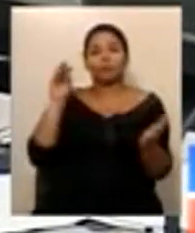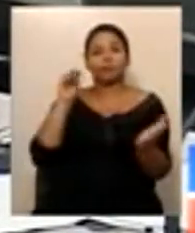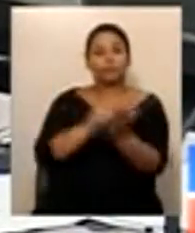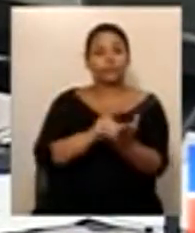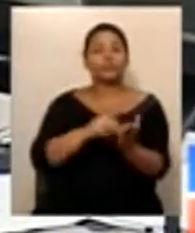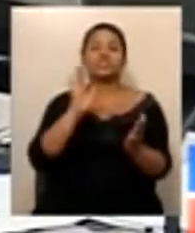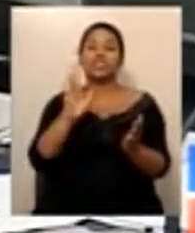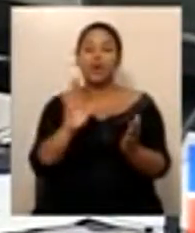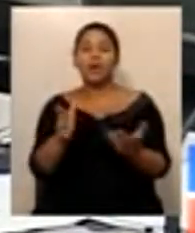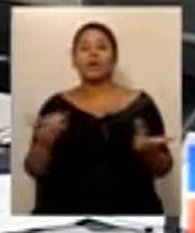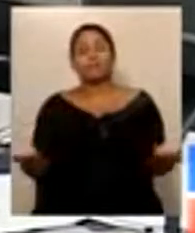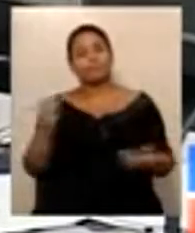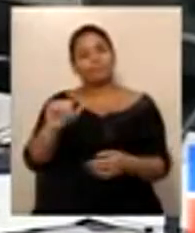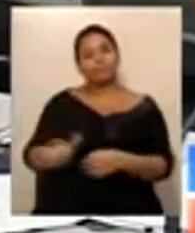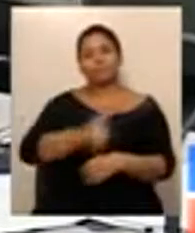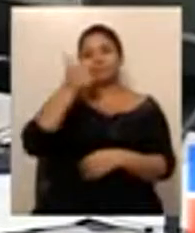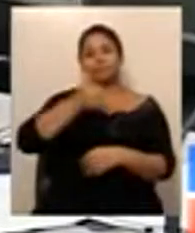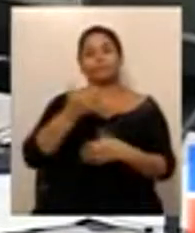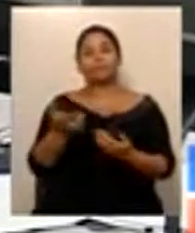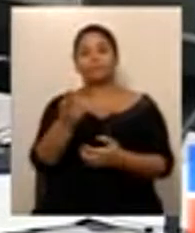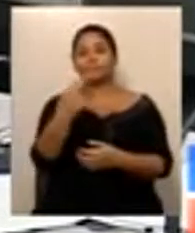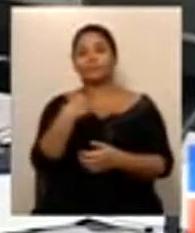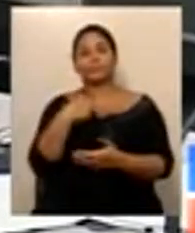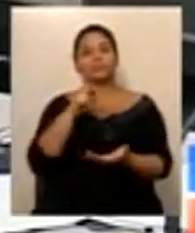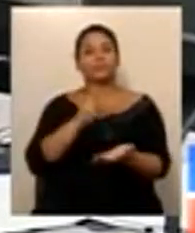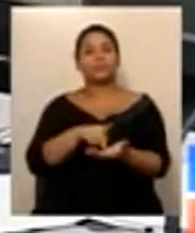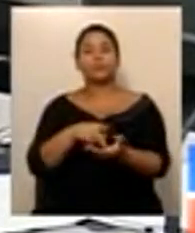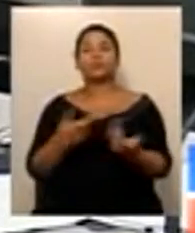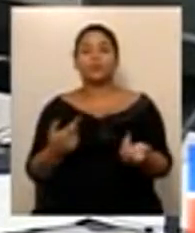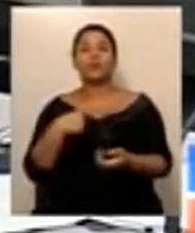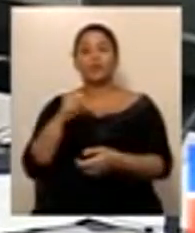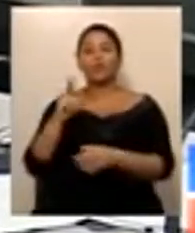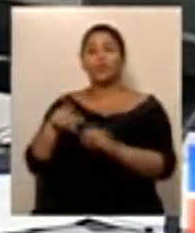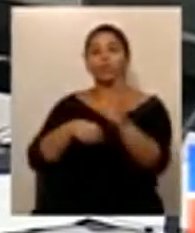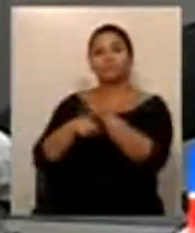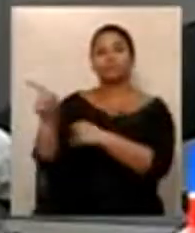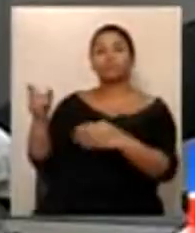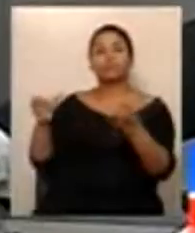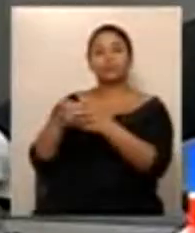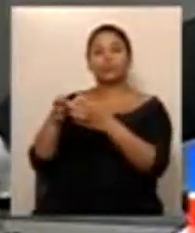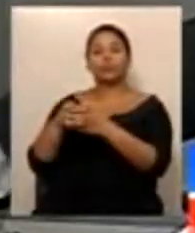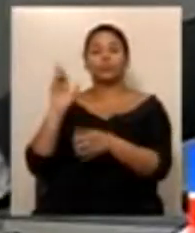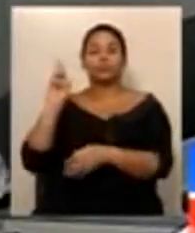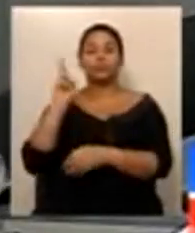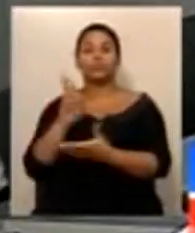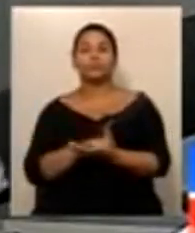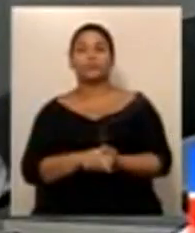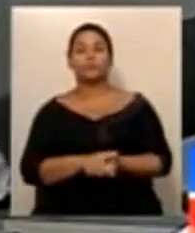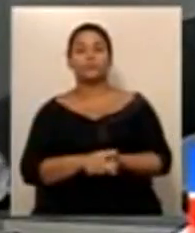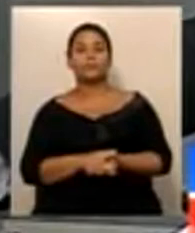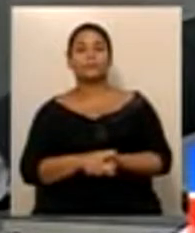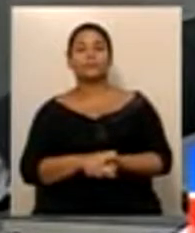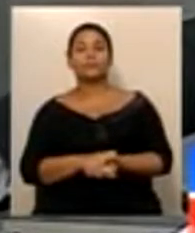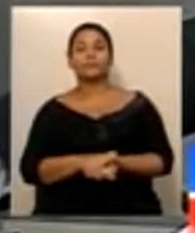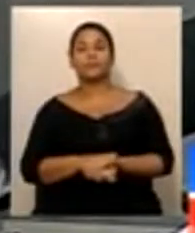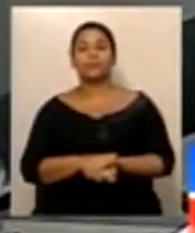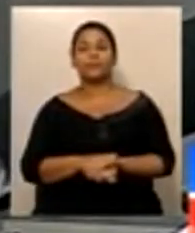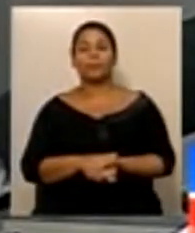a resposta dada e eu espero confirmar junto a categoria. Obrigado. deputado